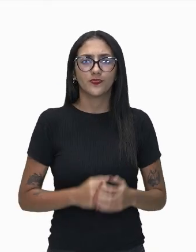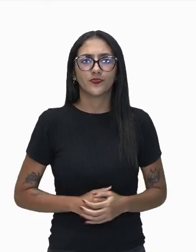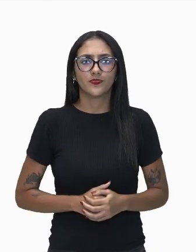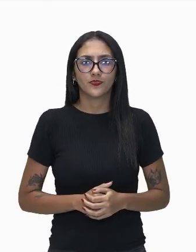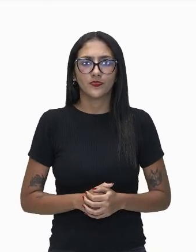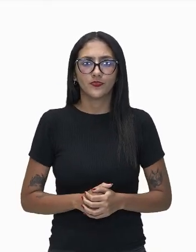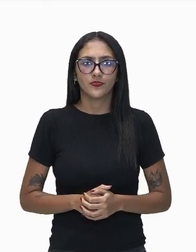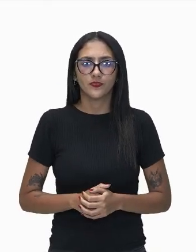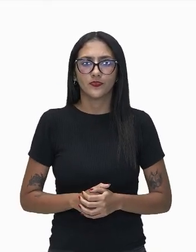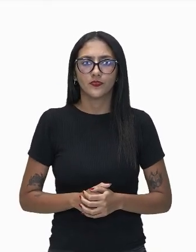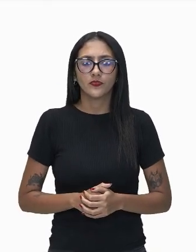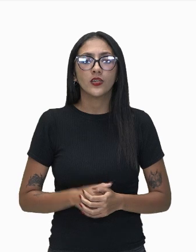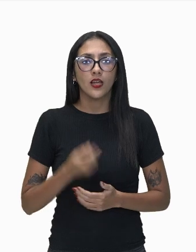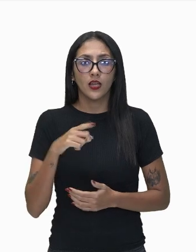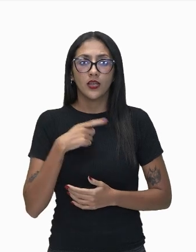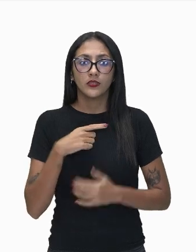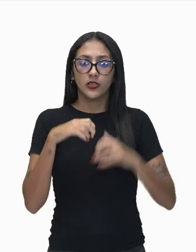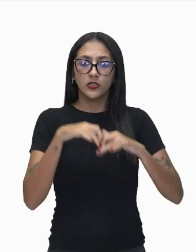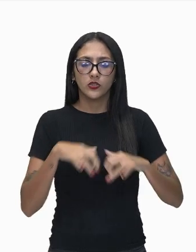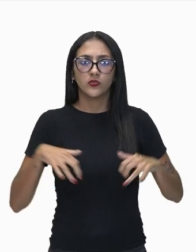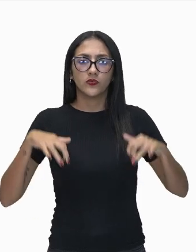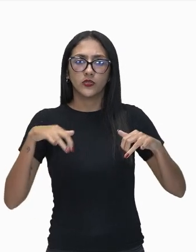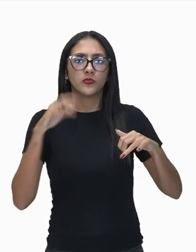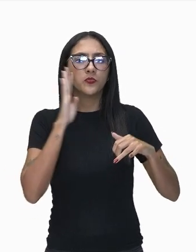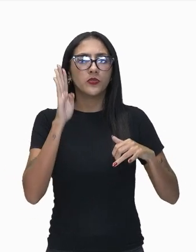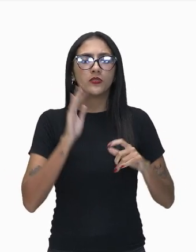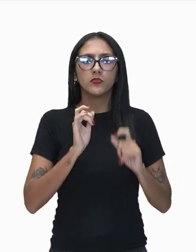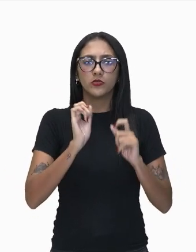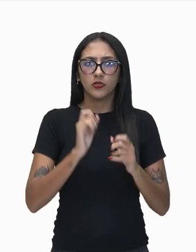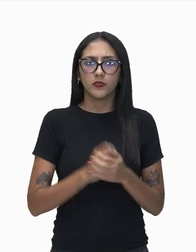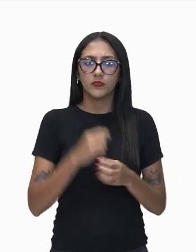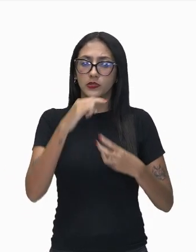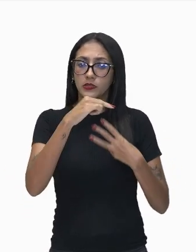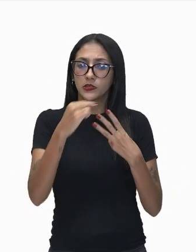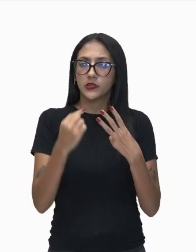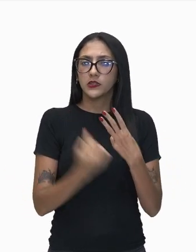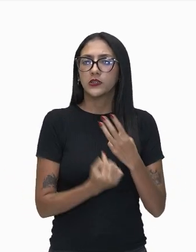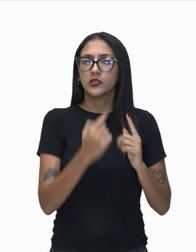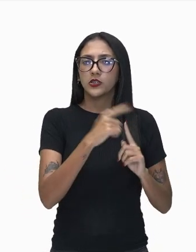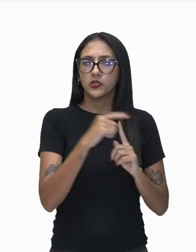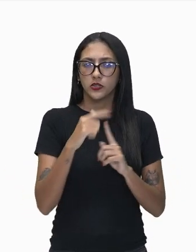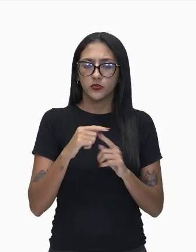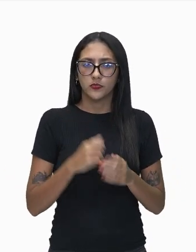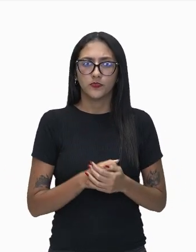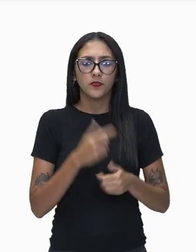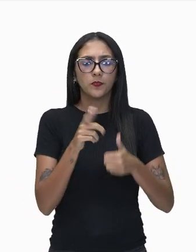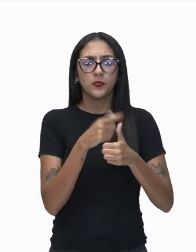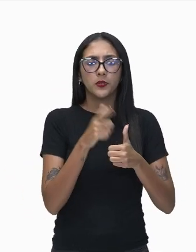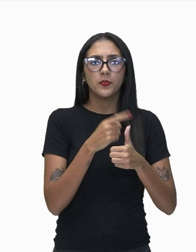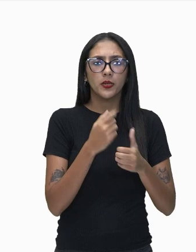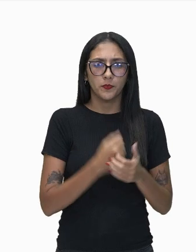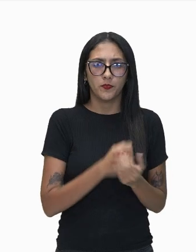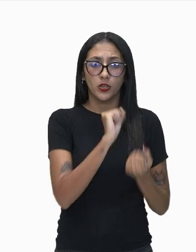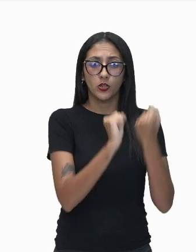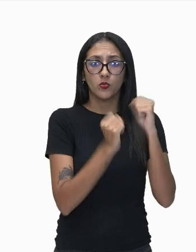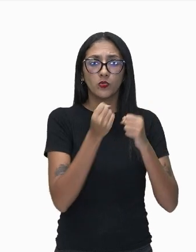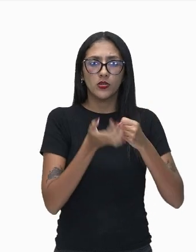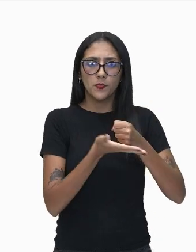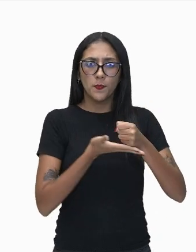Elas se dividem principalmente em três tipos, tá? Primeiro, as indústrias de base.